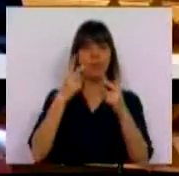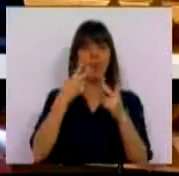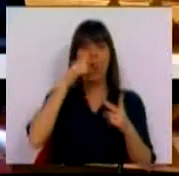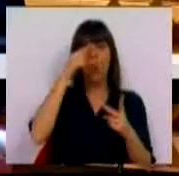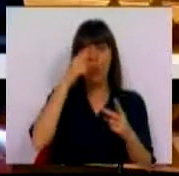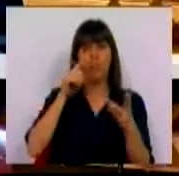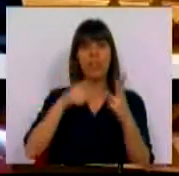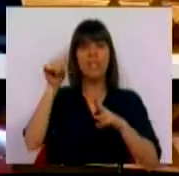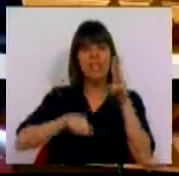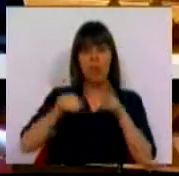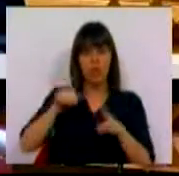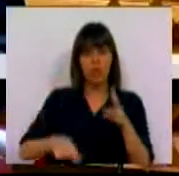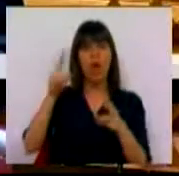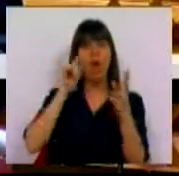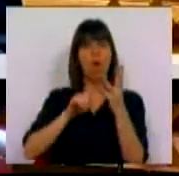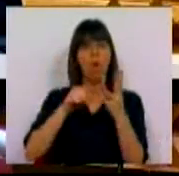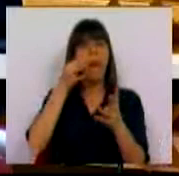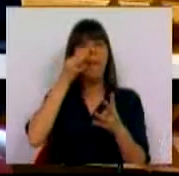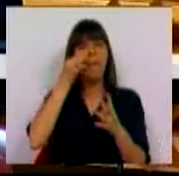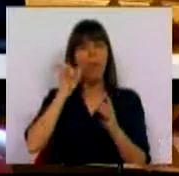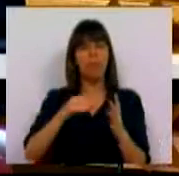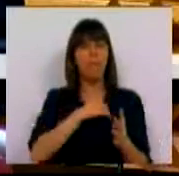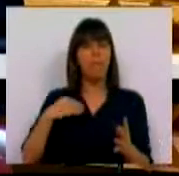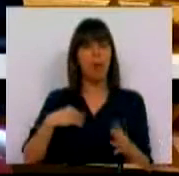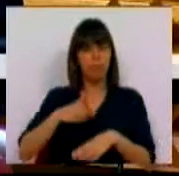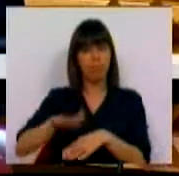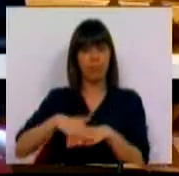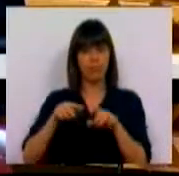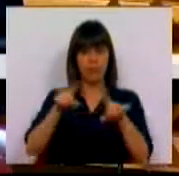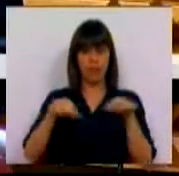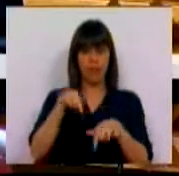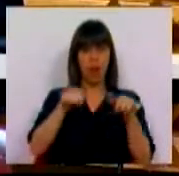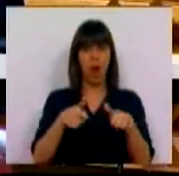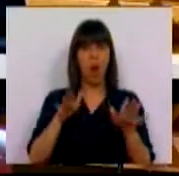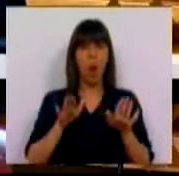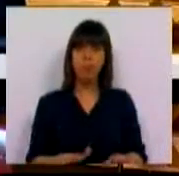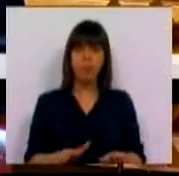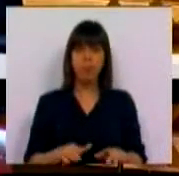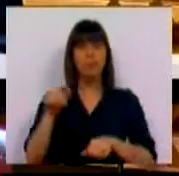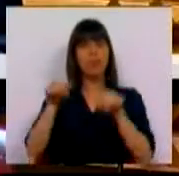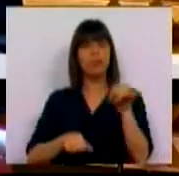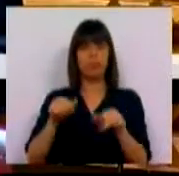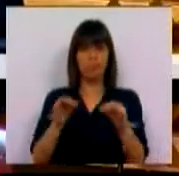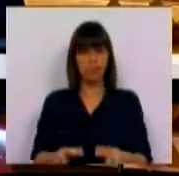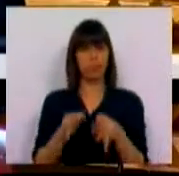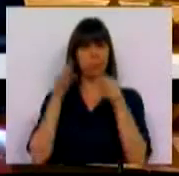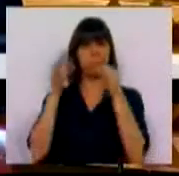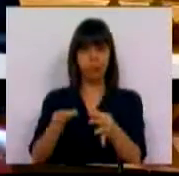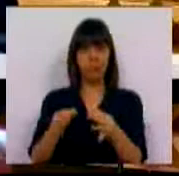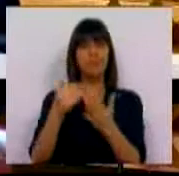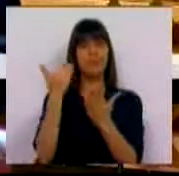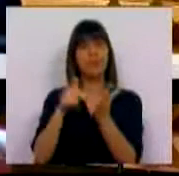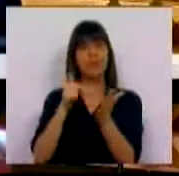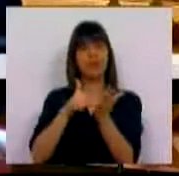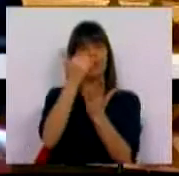urologistas, 1 cirurgião e 1 dermatologista. As salas de operações ficaram paradas, as cirurgias foram adiadas, as